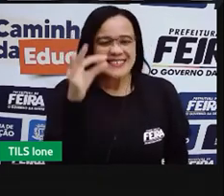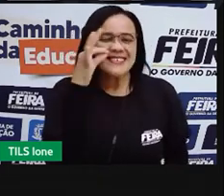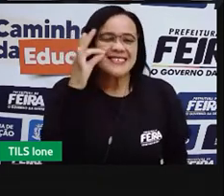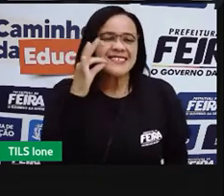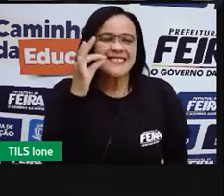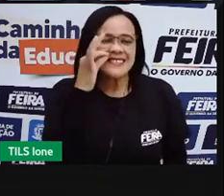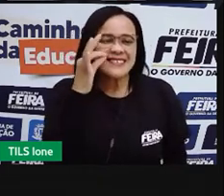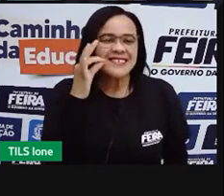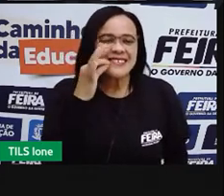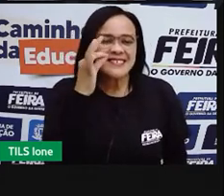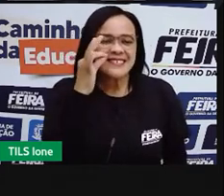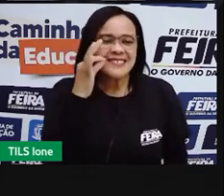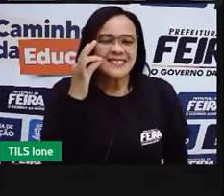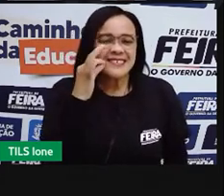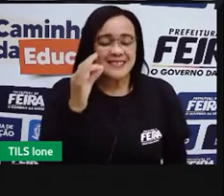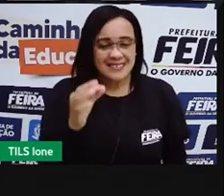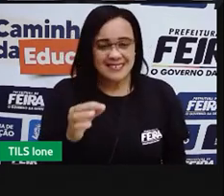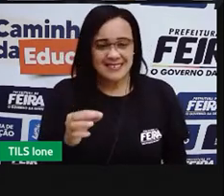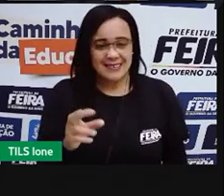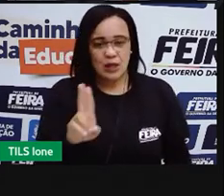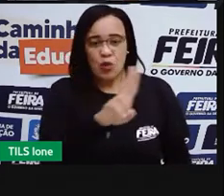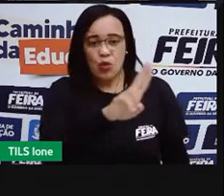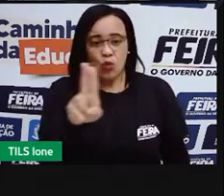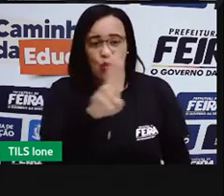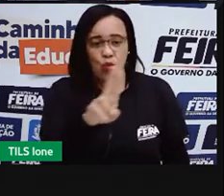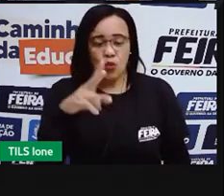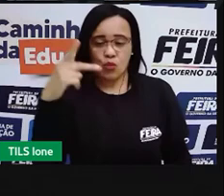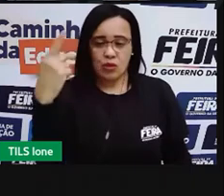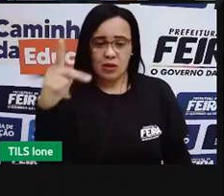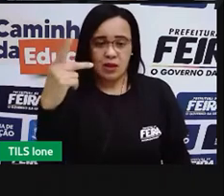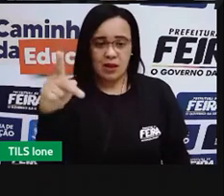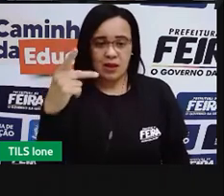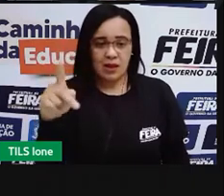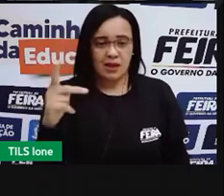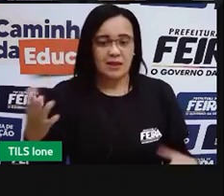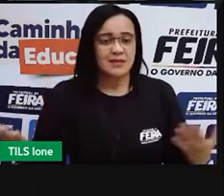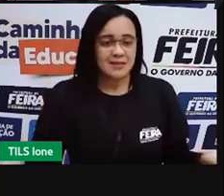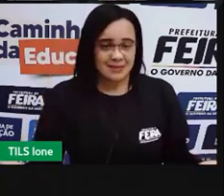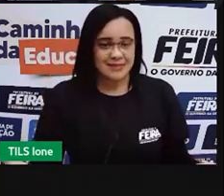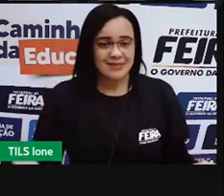Você sabe escrever o nome dele? É o rato.